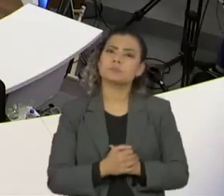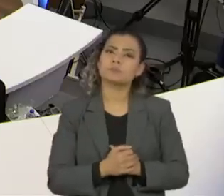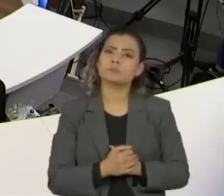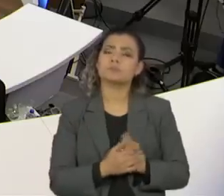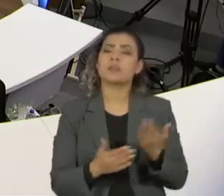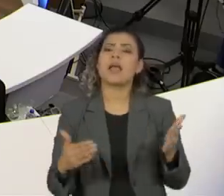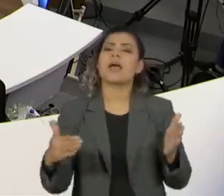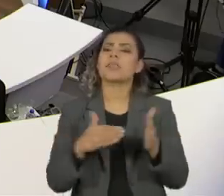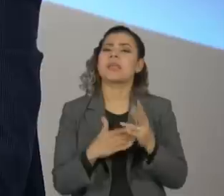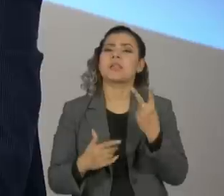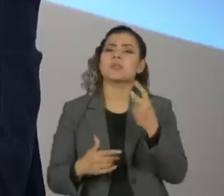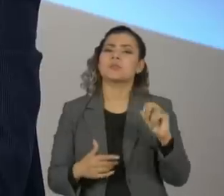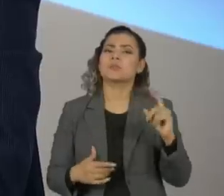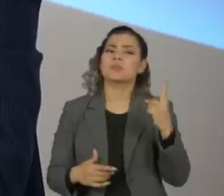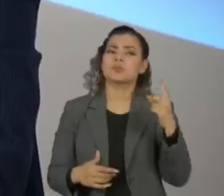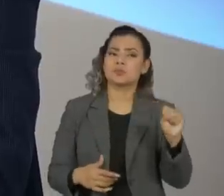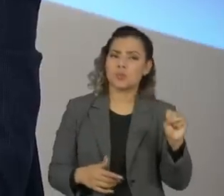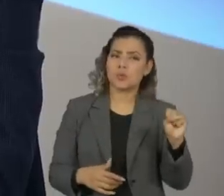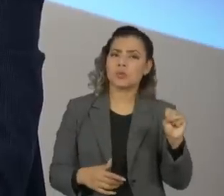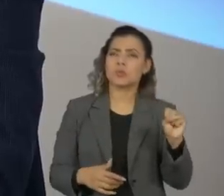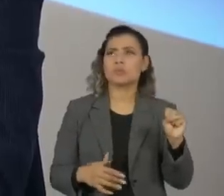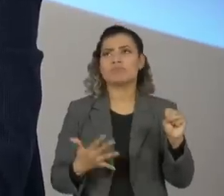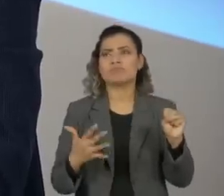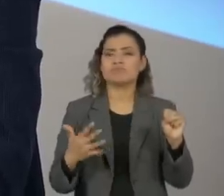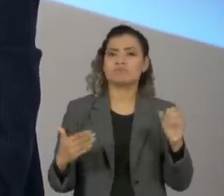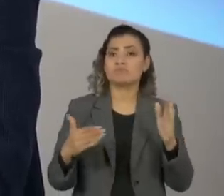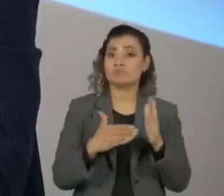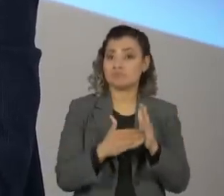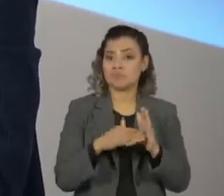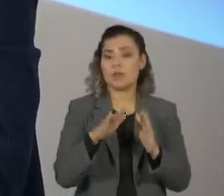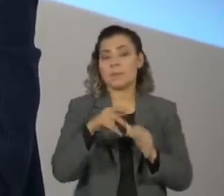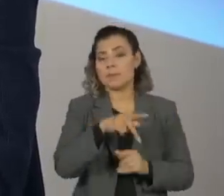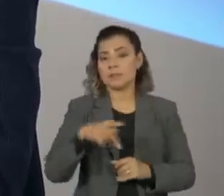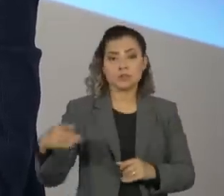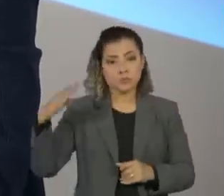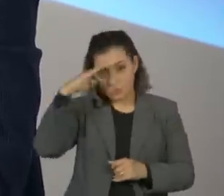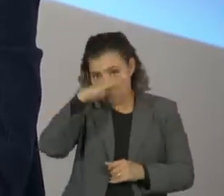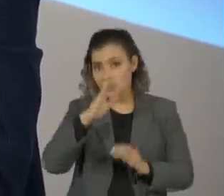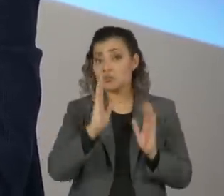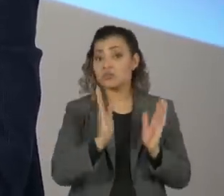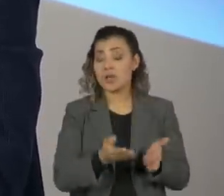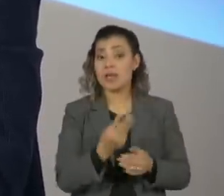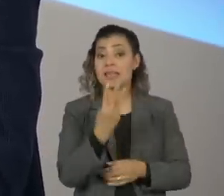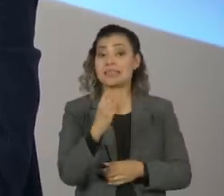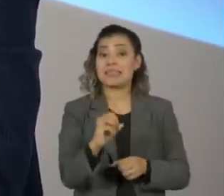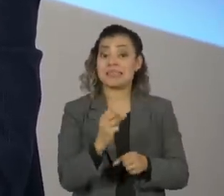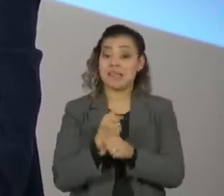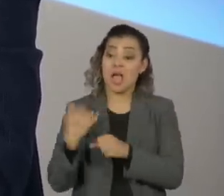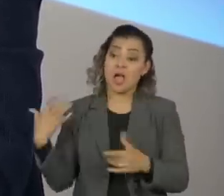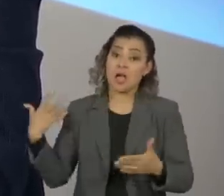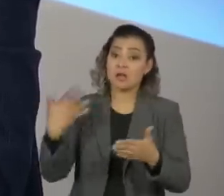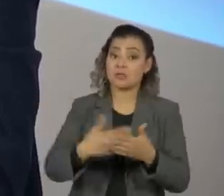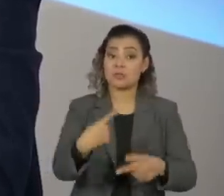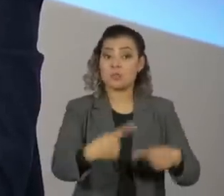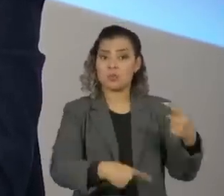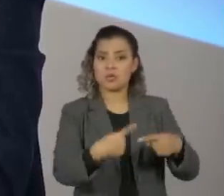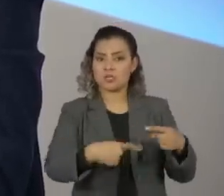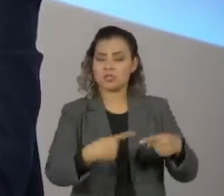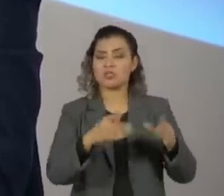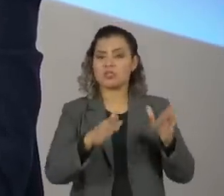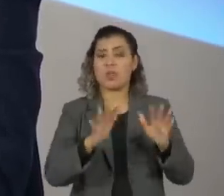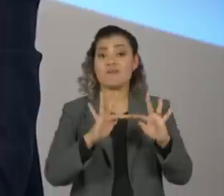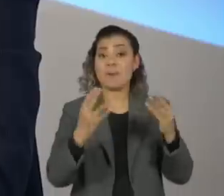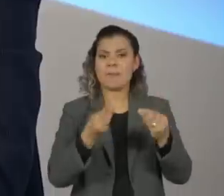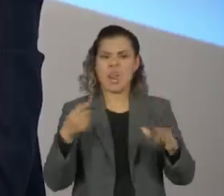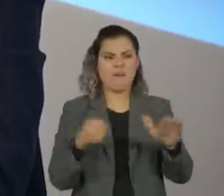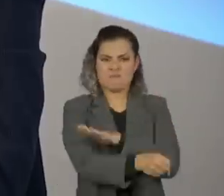até 2018, até 2018, Bolsonaro já tinha passado 30 anos na política, no Baixo Quero, colocou toda a